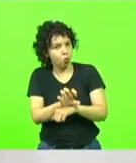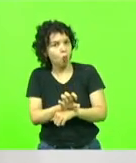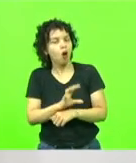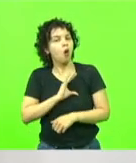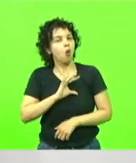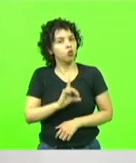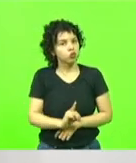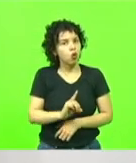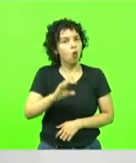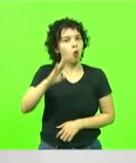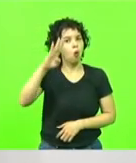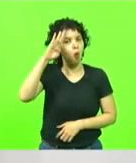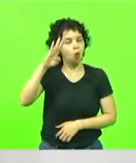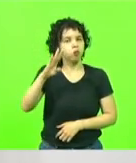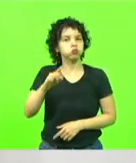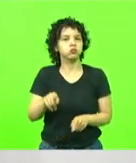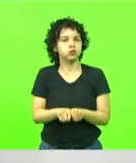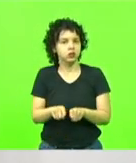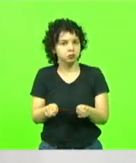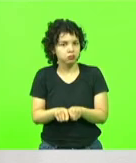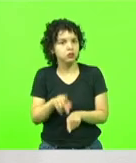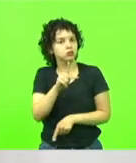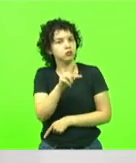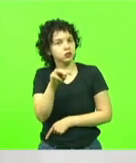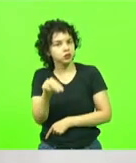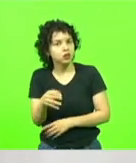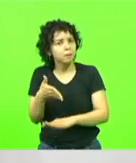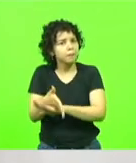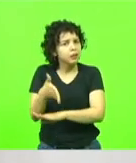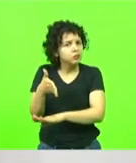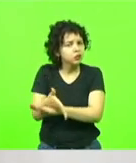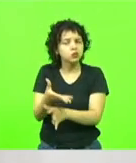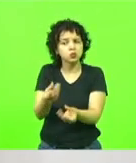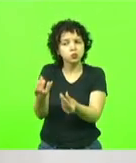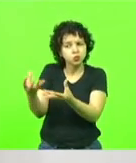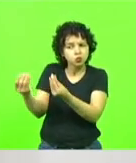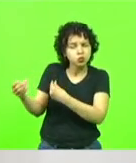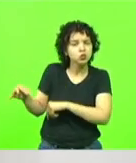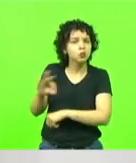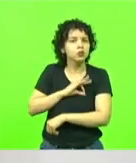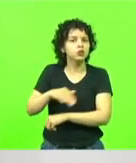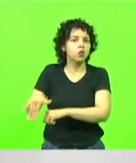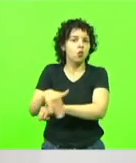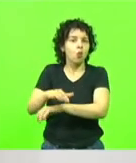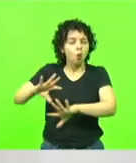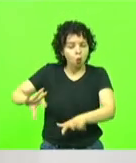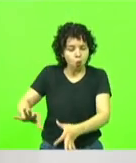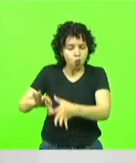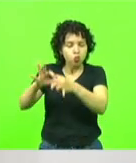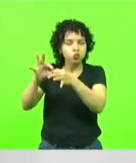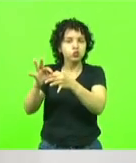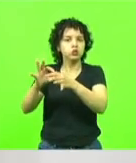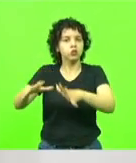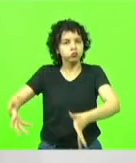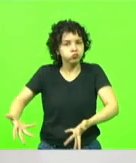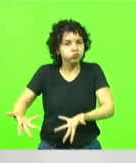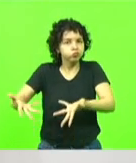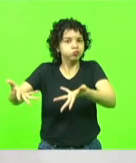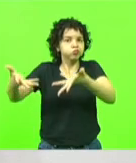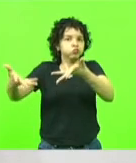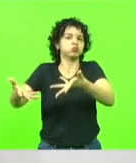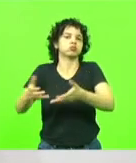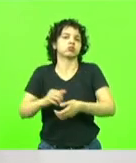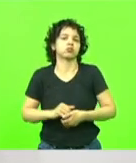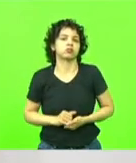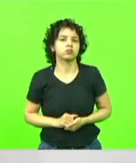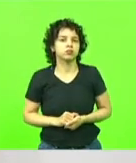os oficiais, PMBM, e participação de muitos praças, que juntos se unem para o engrandecimento desse conjunto.